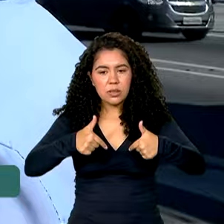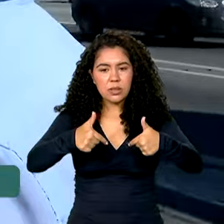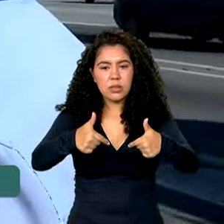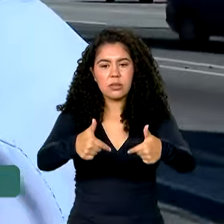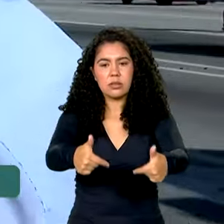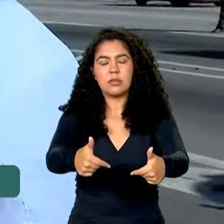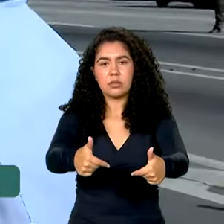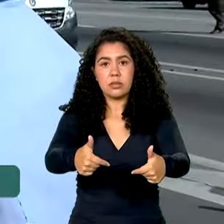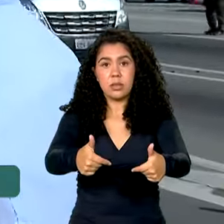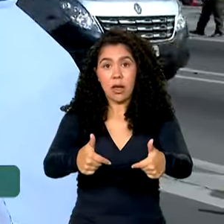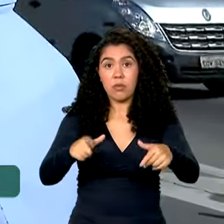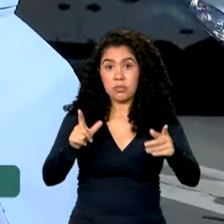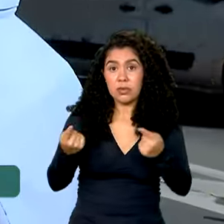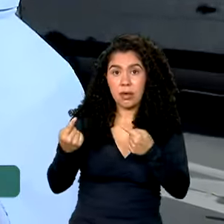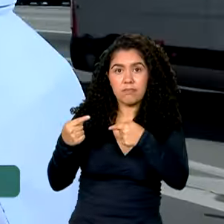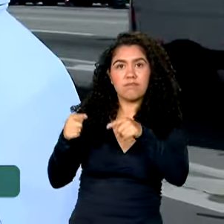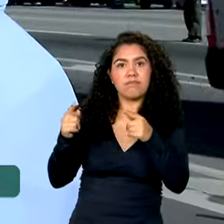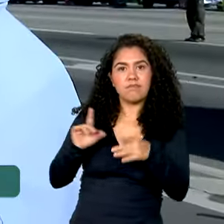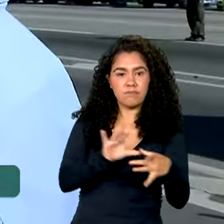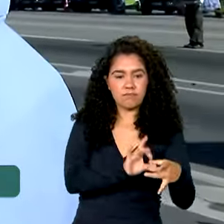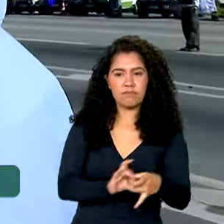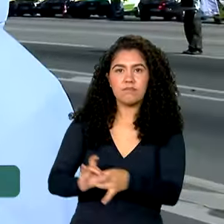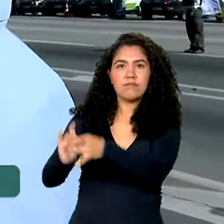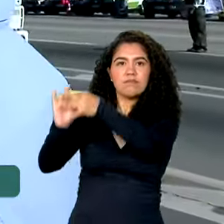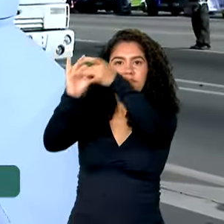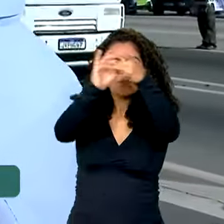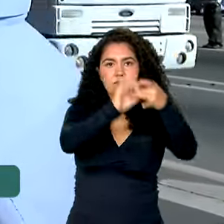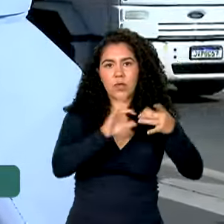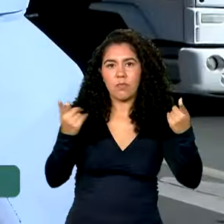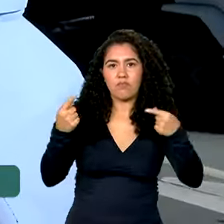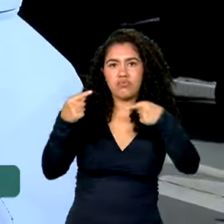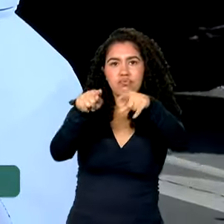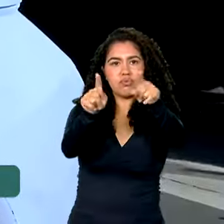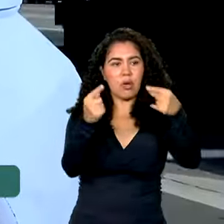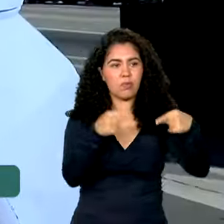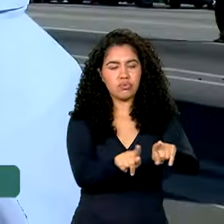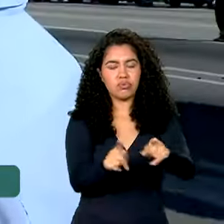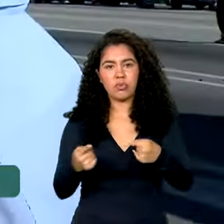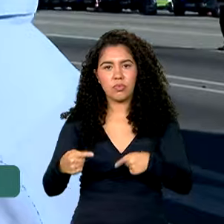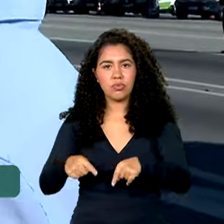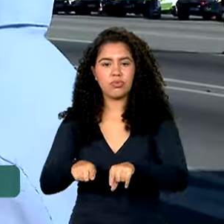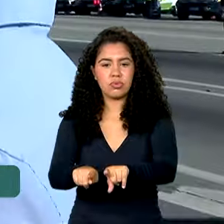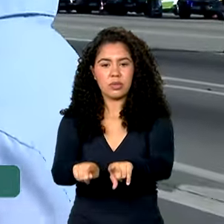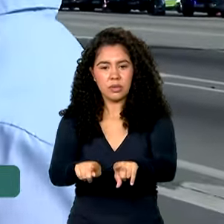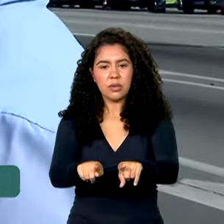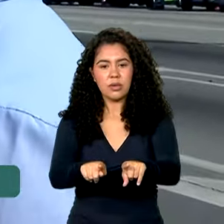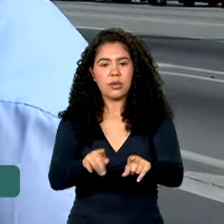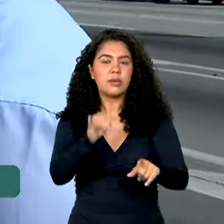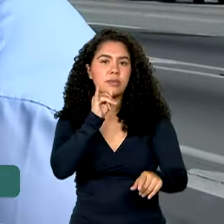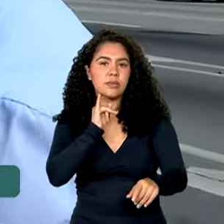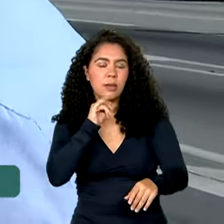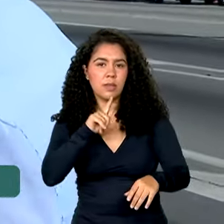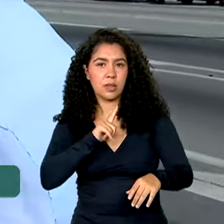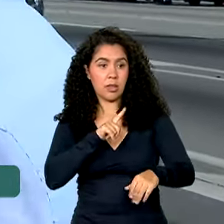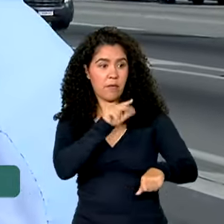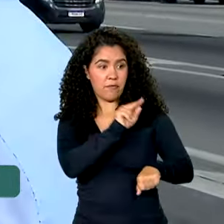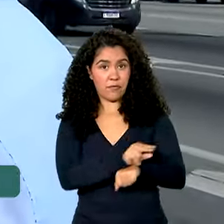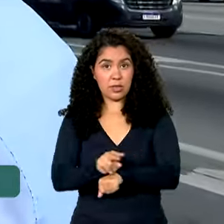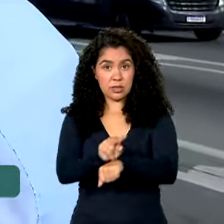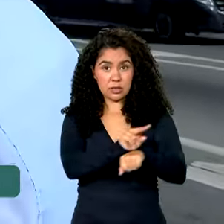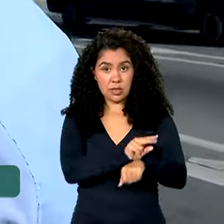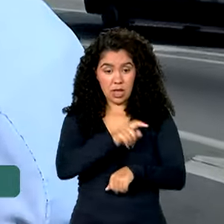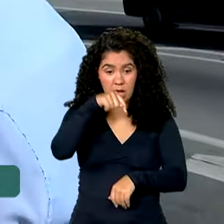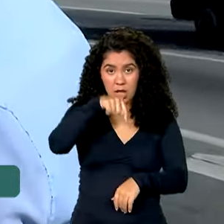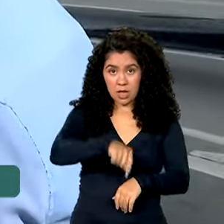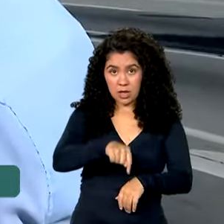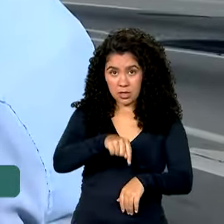sincronizada, sistêmica. O mesmo que estavam fiscalizando aqui na